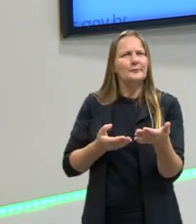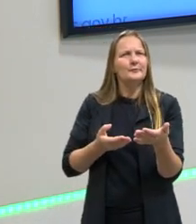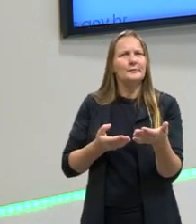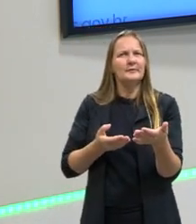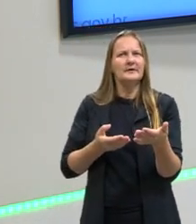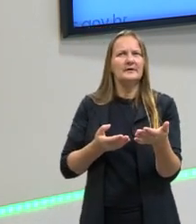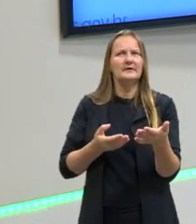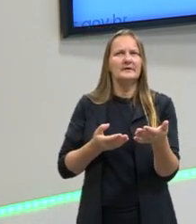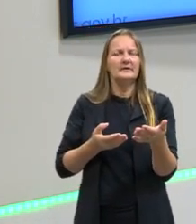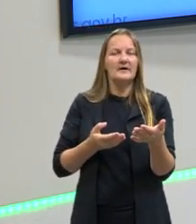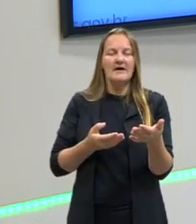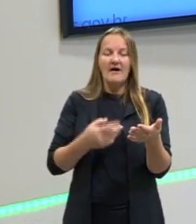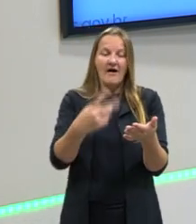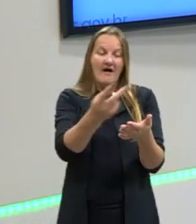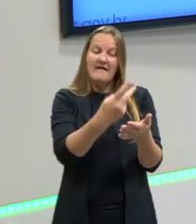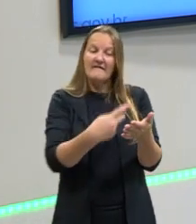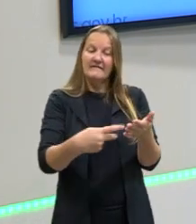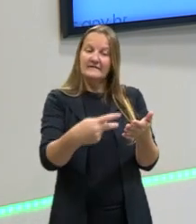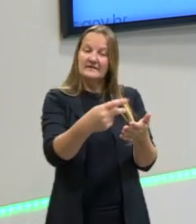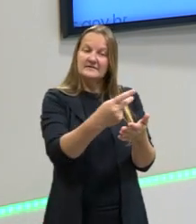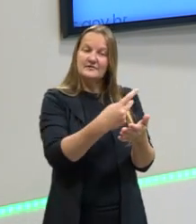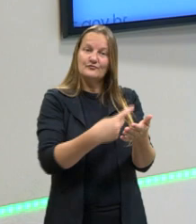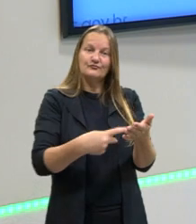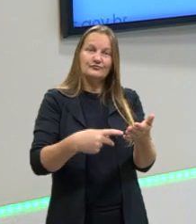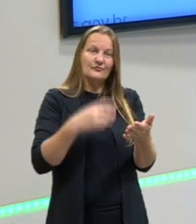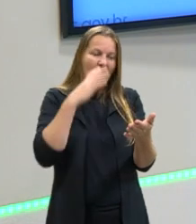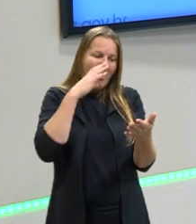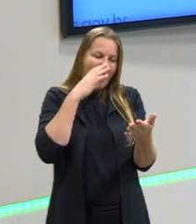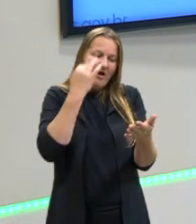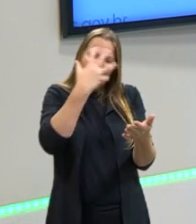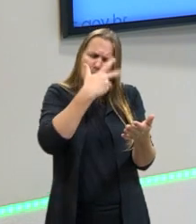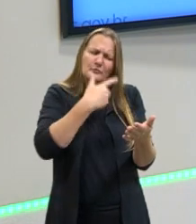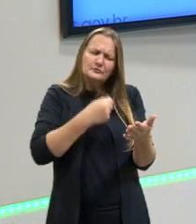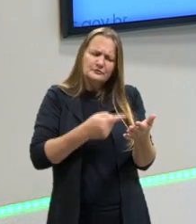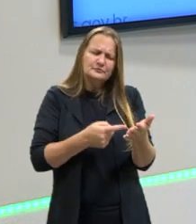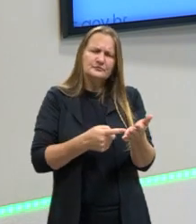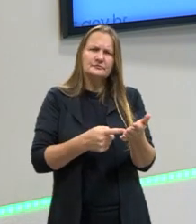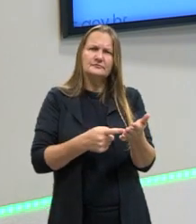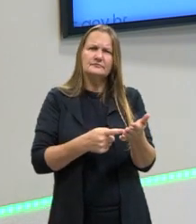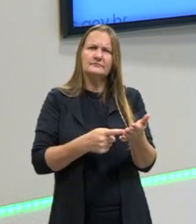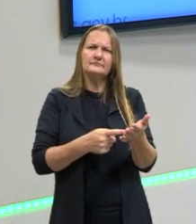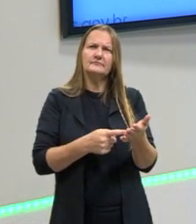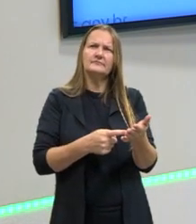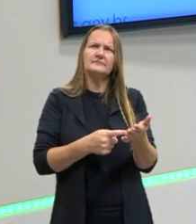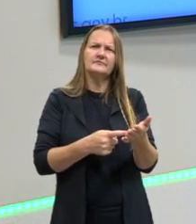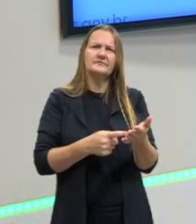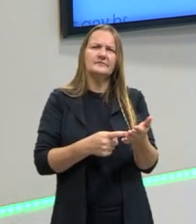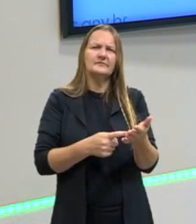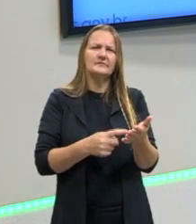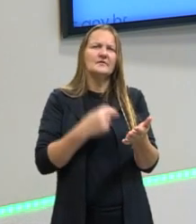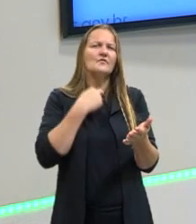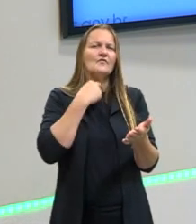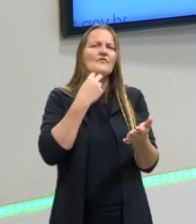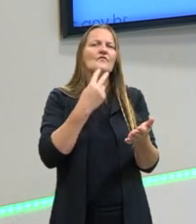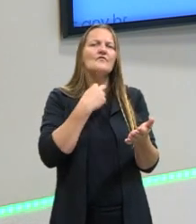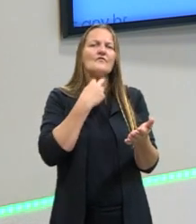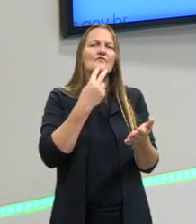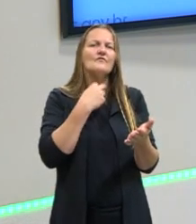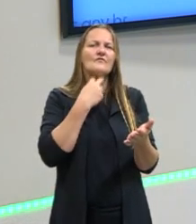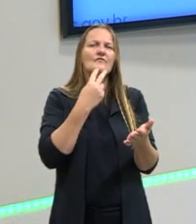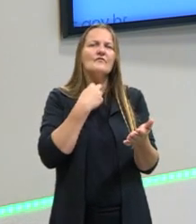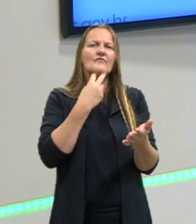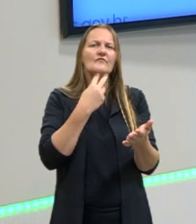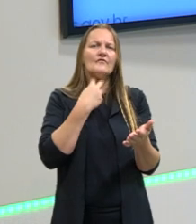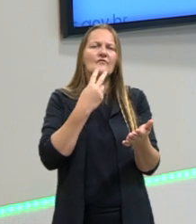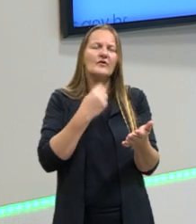O menino está desenhando ali. Ela olha para o desenho e acha o desenho bonito. E o tom que ela usa para falar isso é um